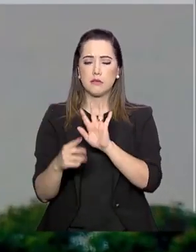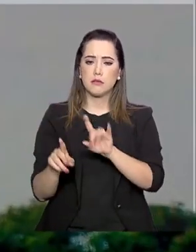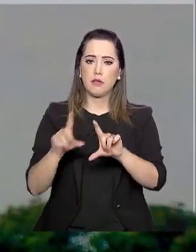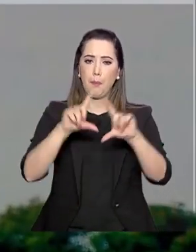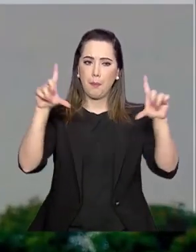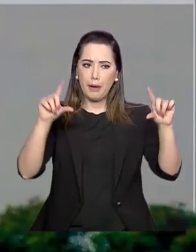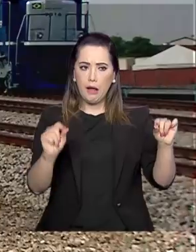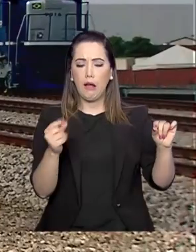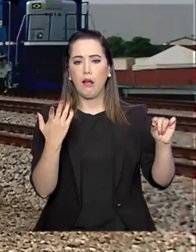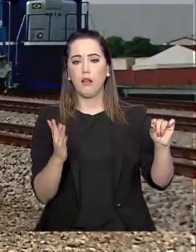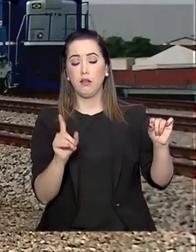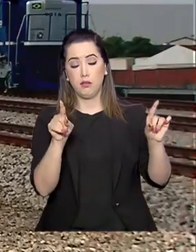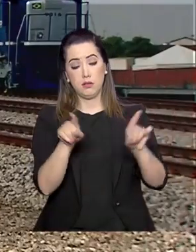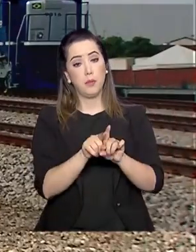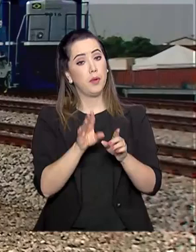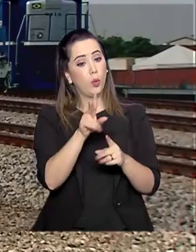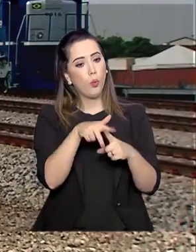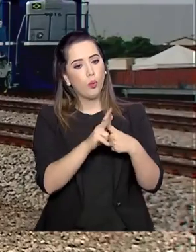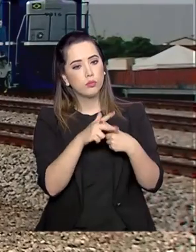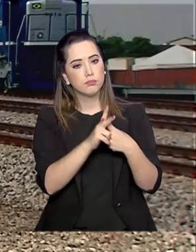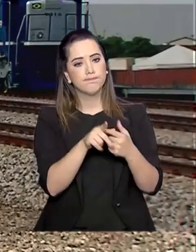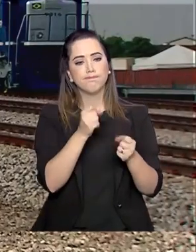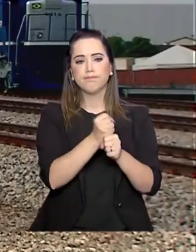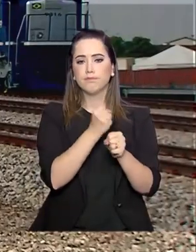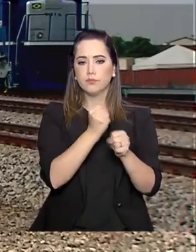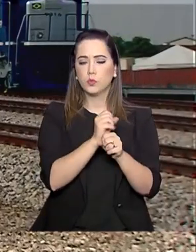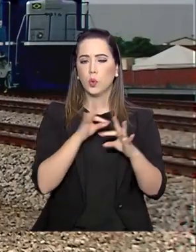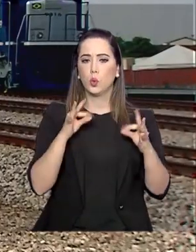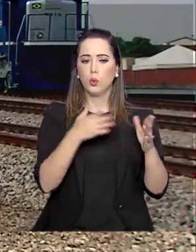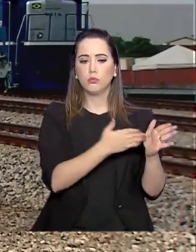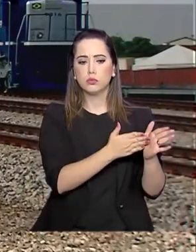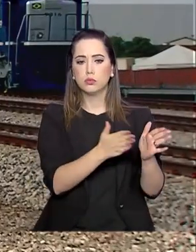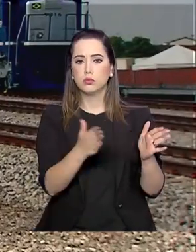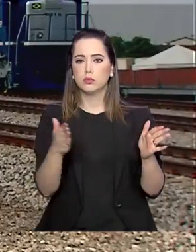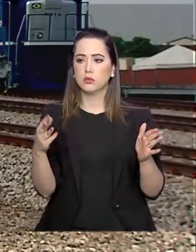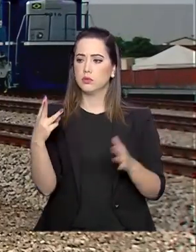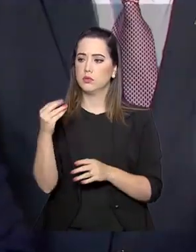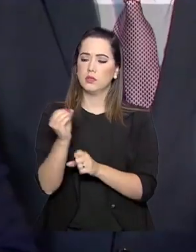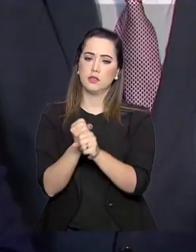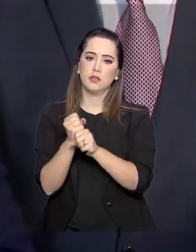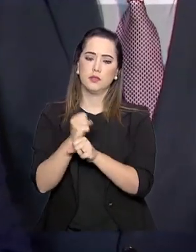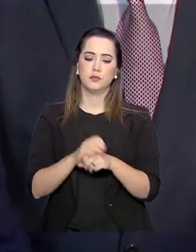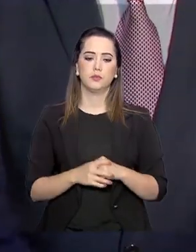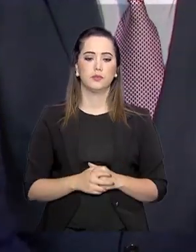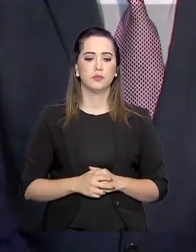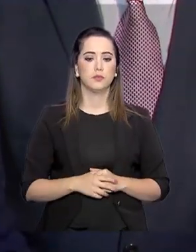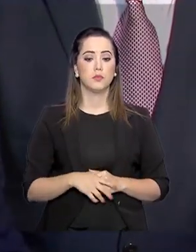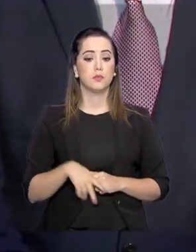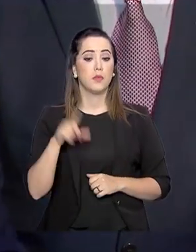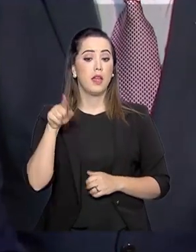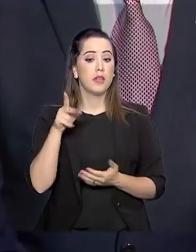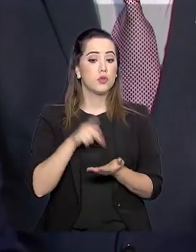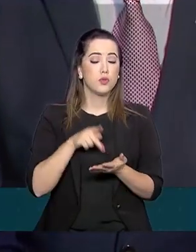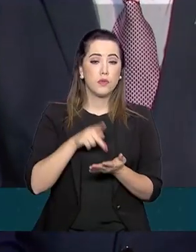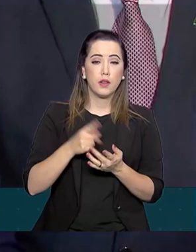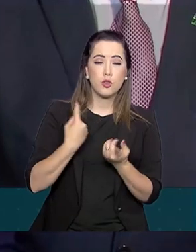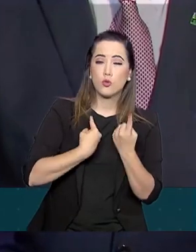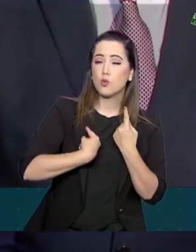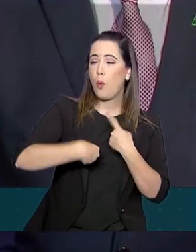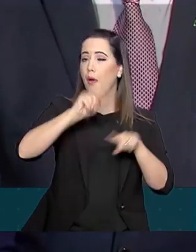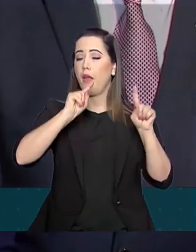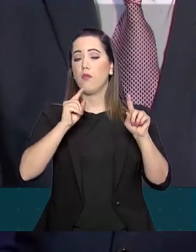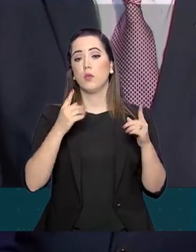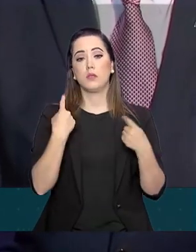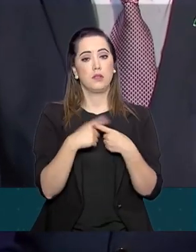e a conservação da infraestrutura durante todo o período concedido. É uma verdadeira revolução que vai levar a